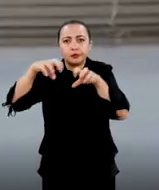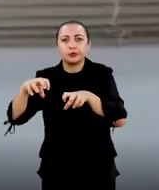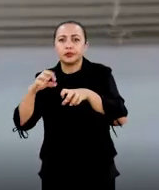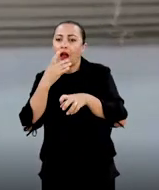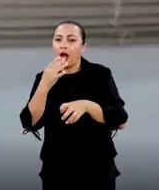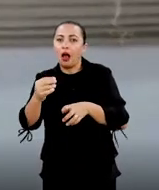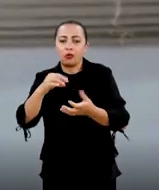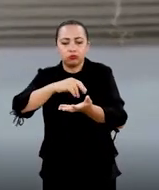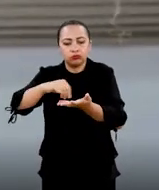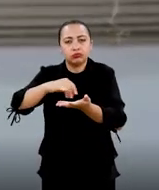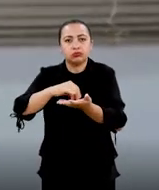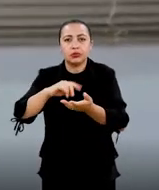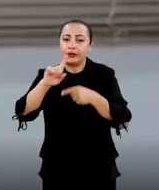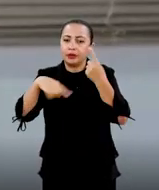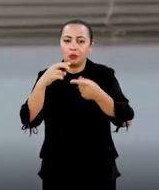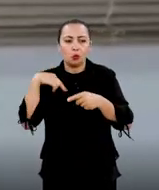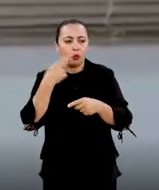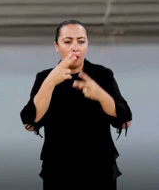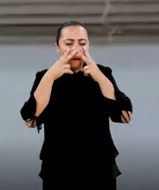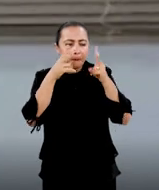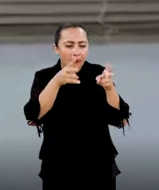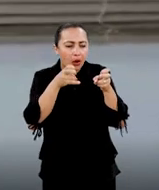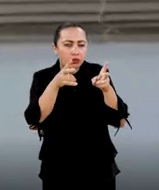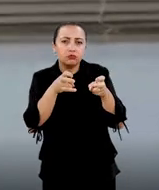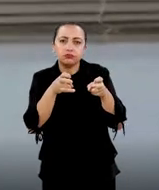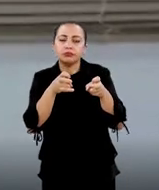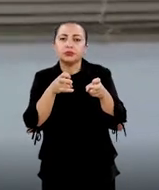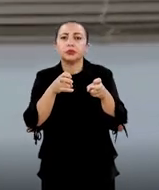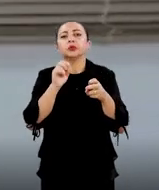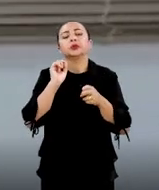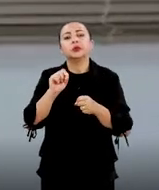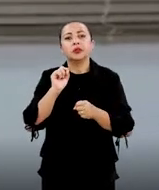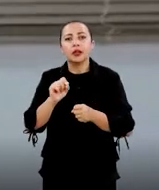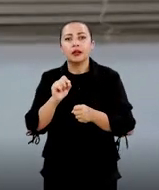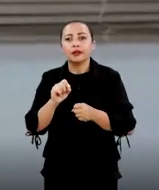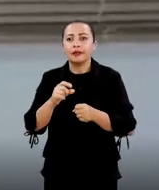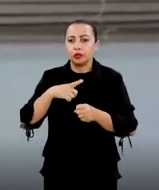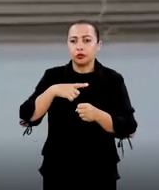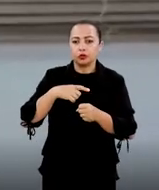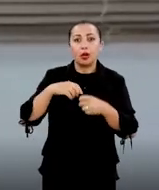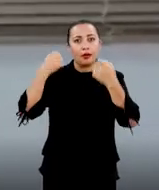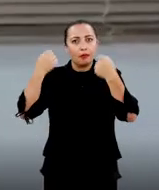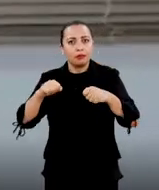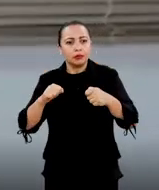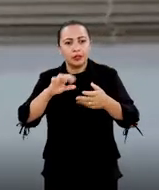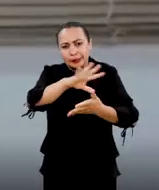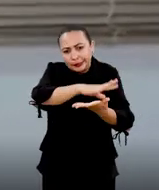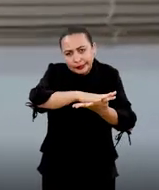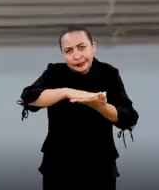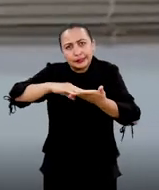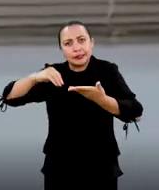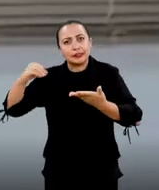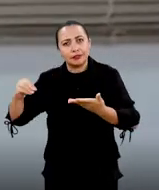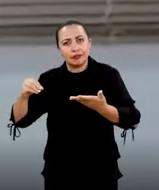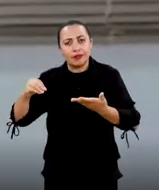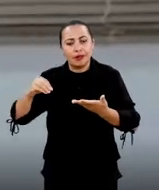Então, a partir daí, a gente percebendo que ele tem essa capacidade de remover,